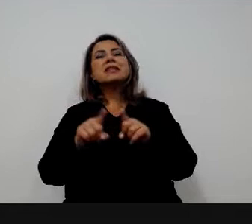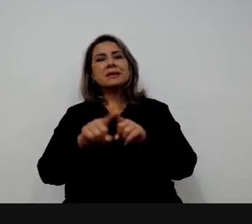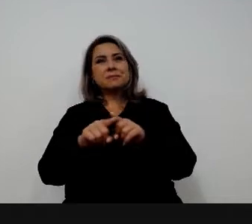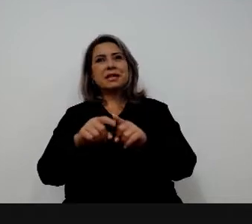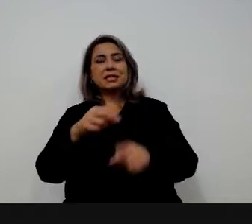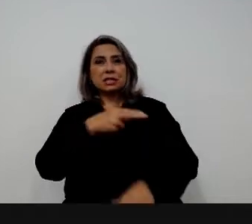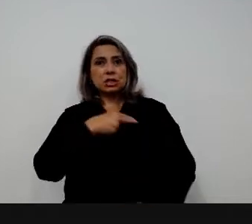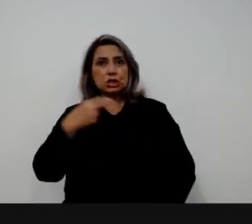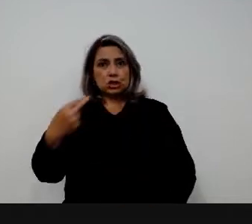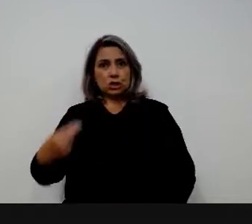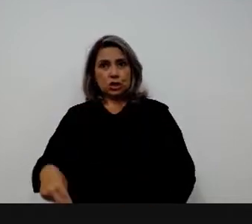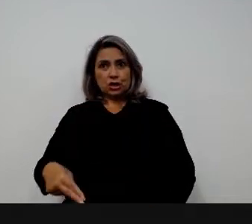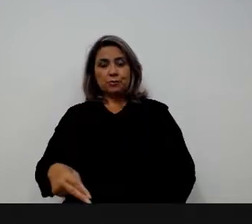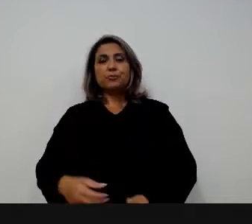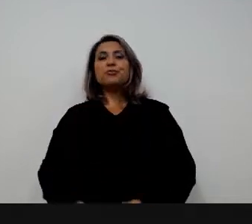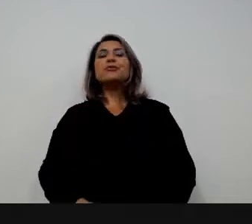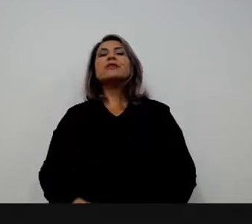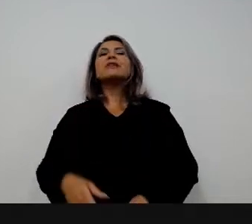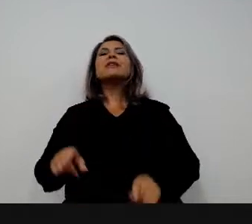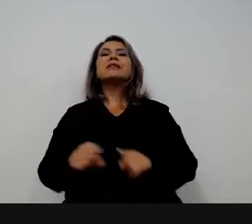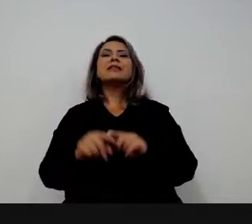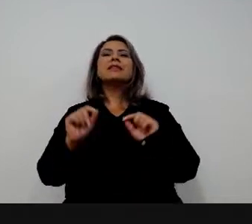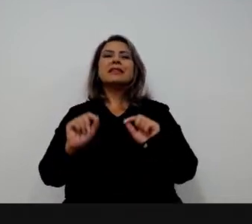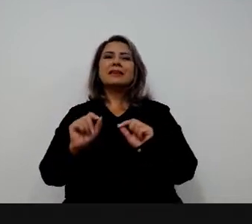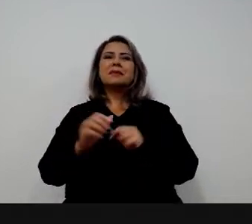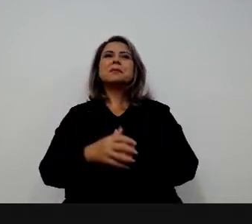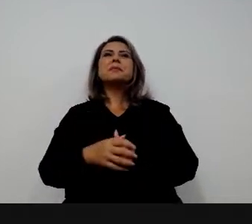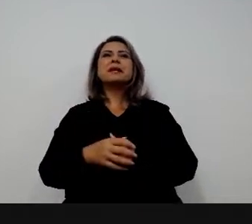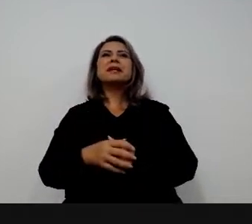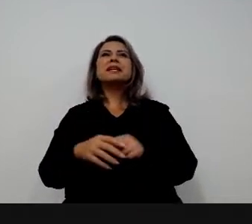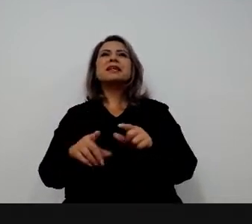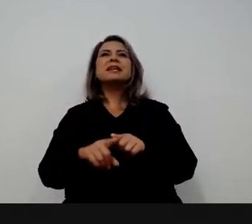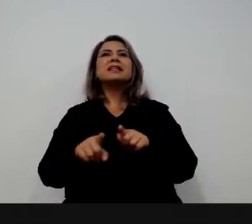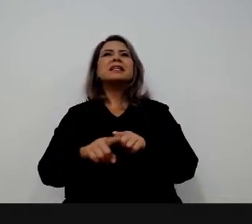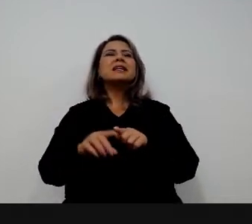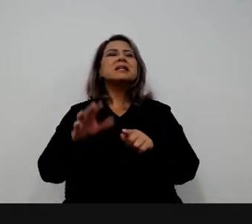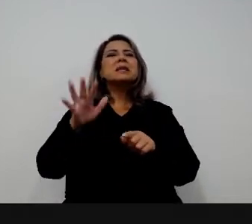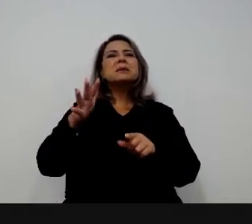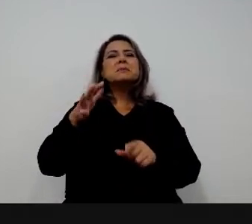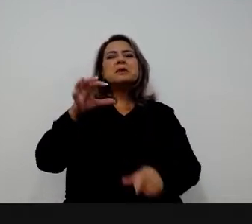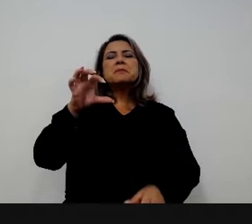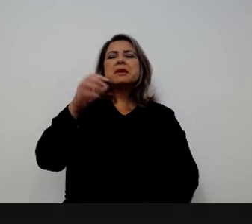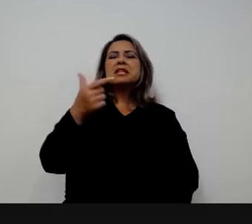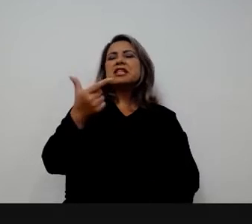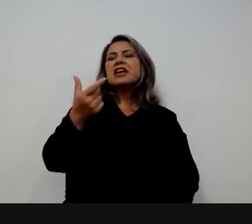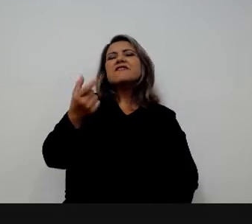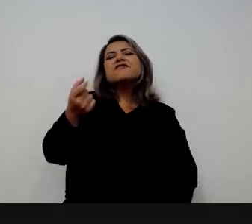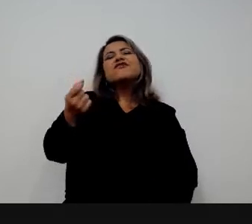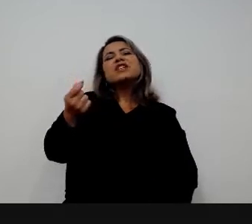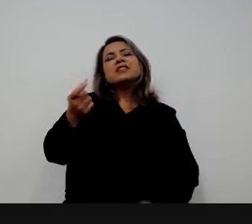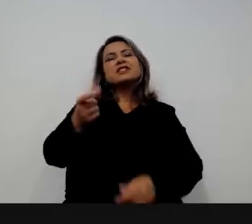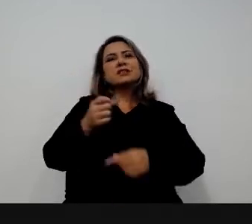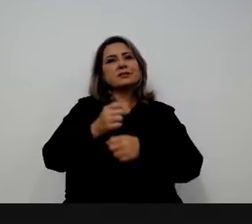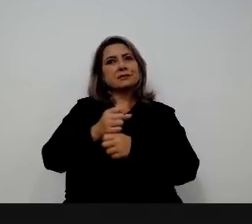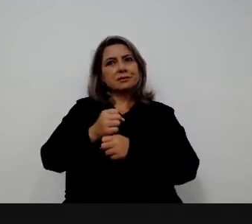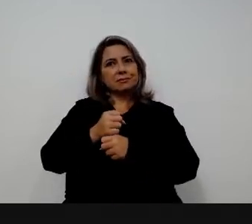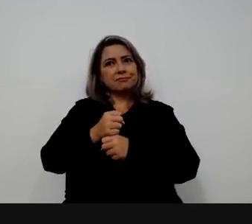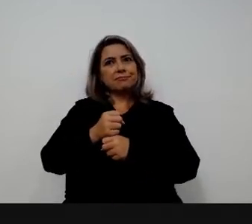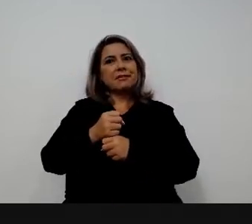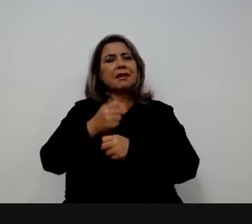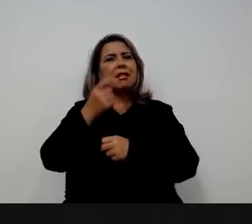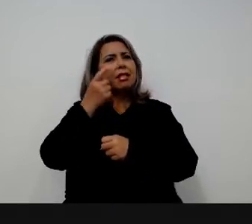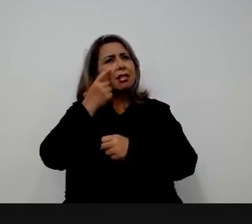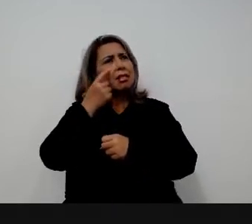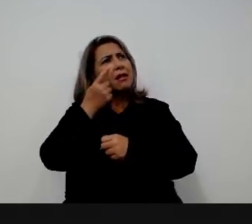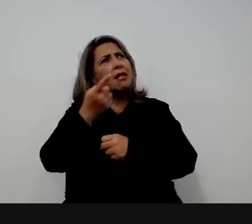em Pudong, foi fundado também há cerca de 20 anos. Então, gente está vendo um